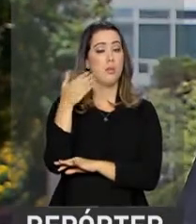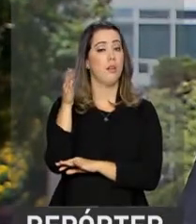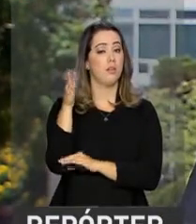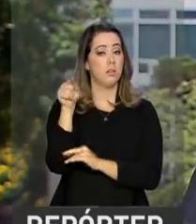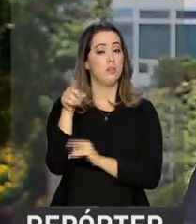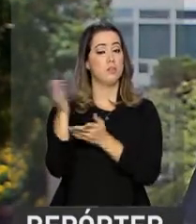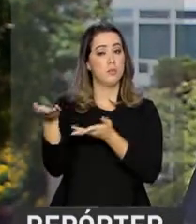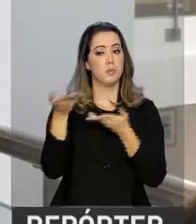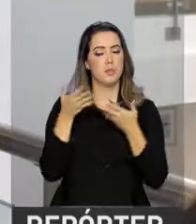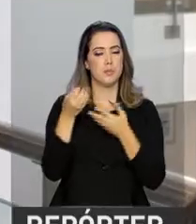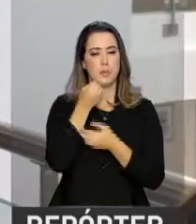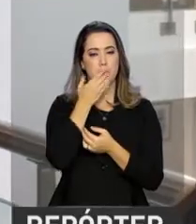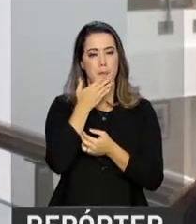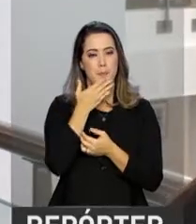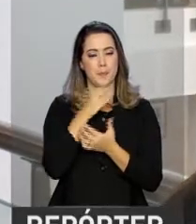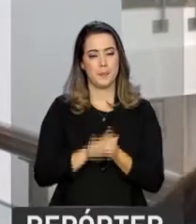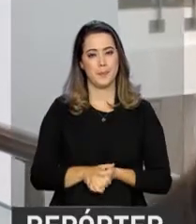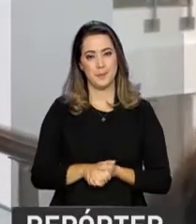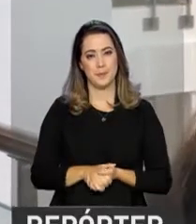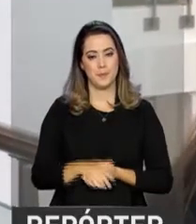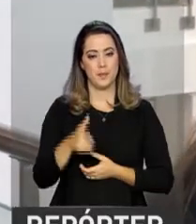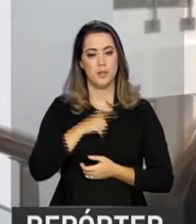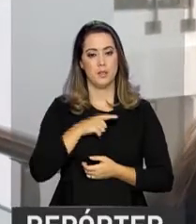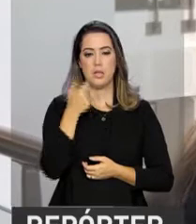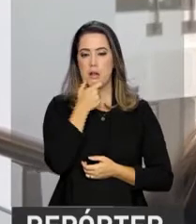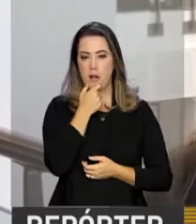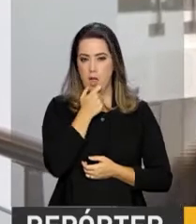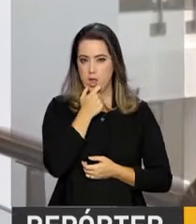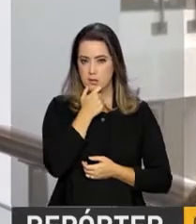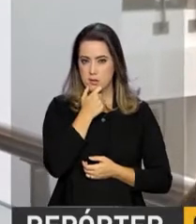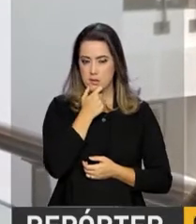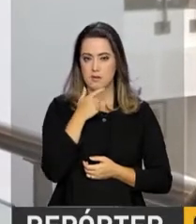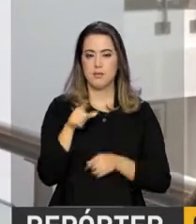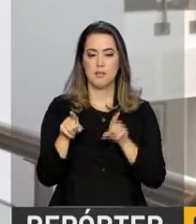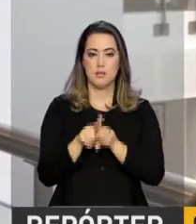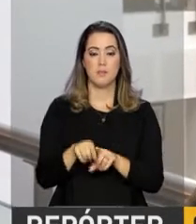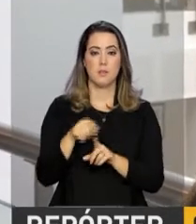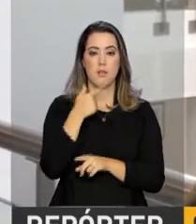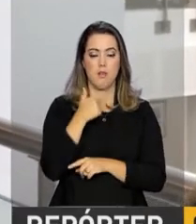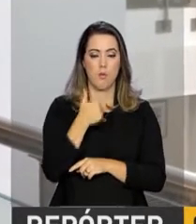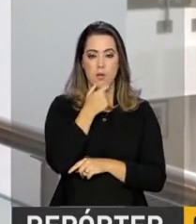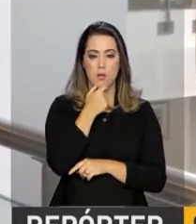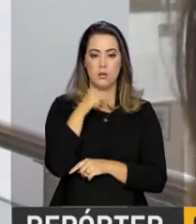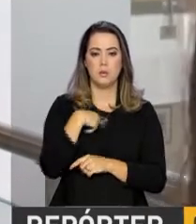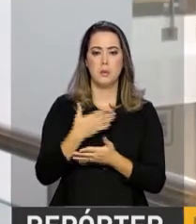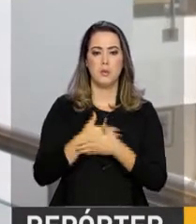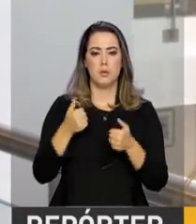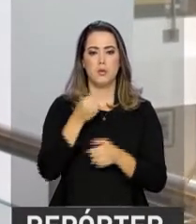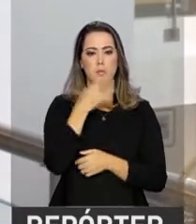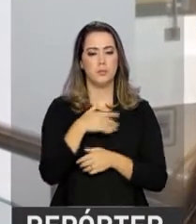também em hospitalidade. Estamos tendo bastante aula de inglês, que é ótimo para poder melhorar a qualificação profissional, como